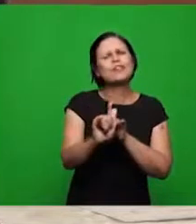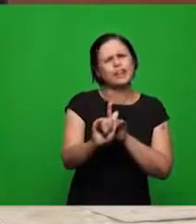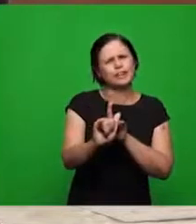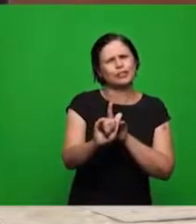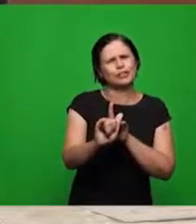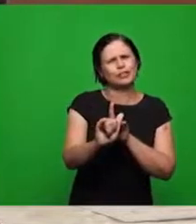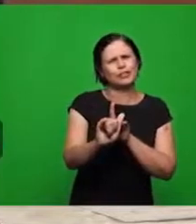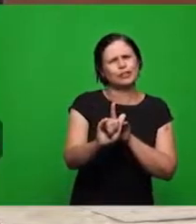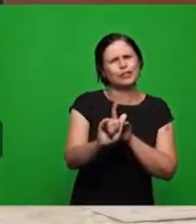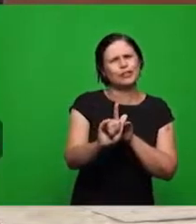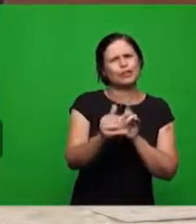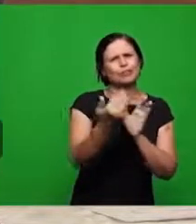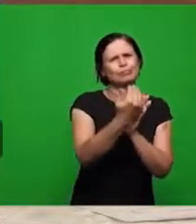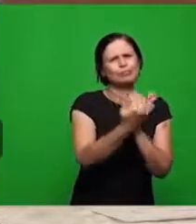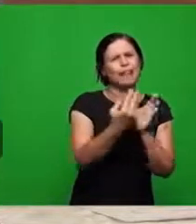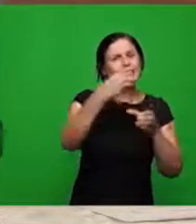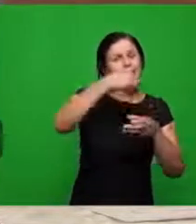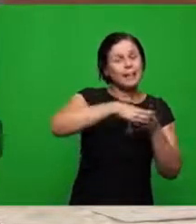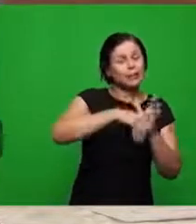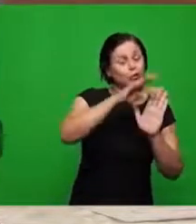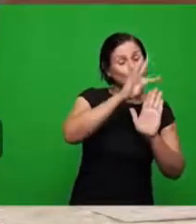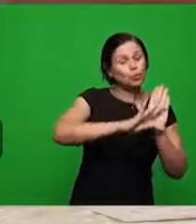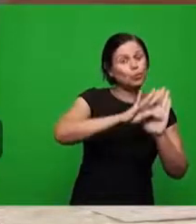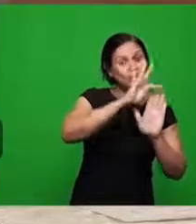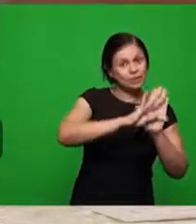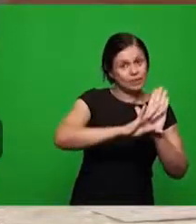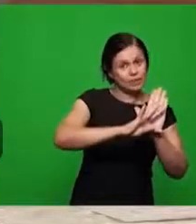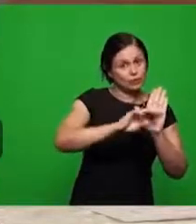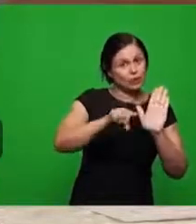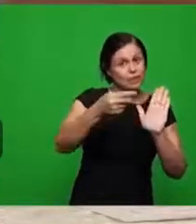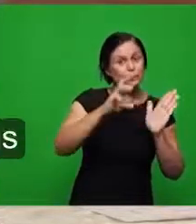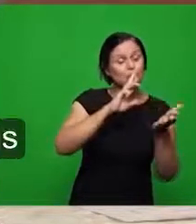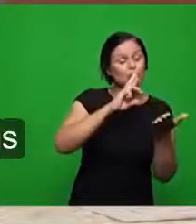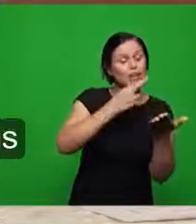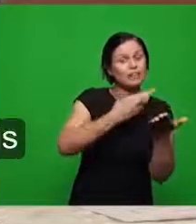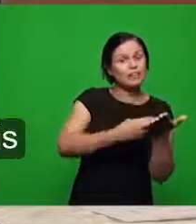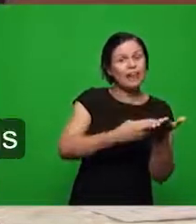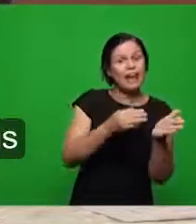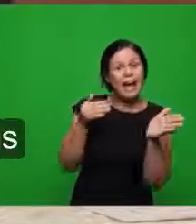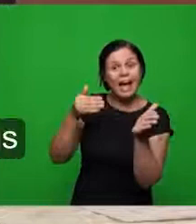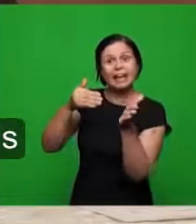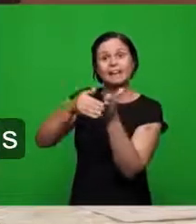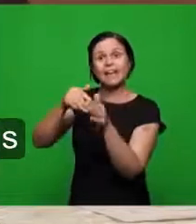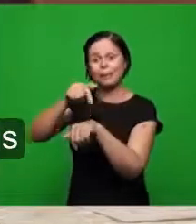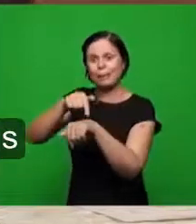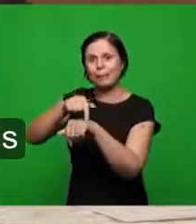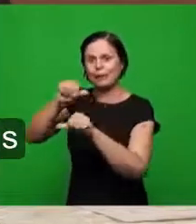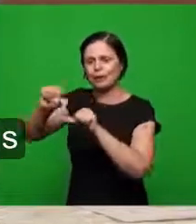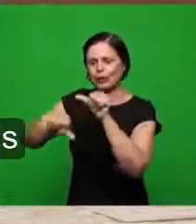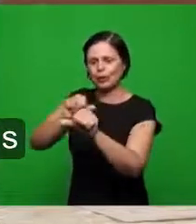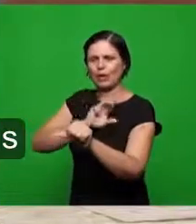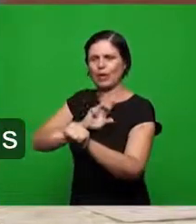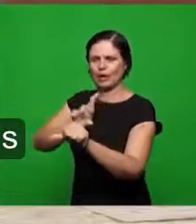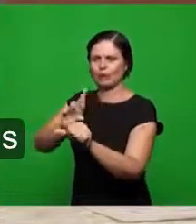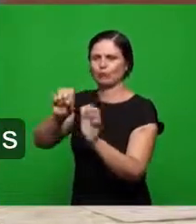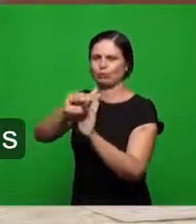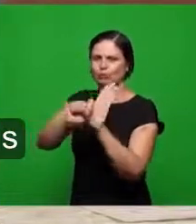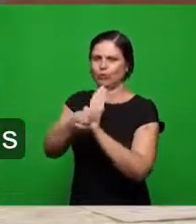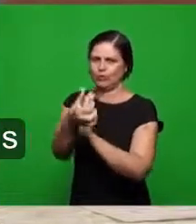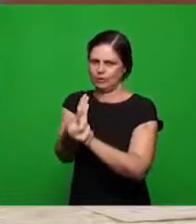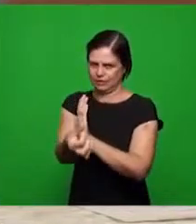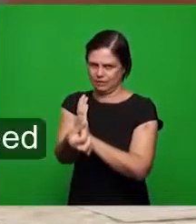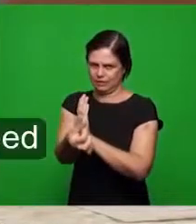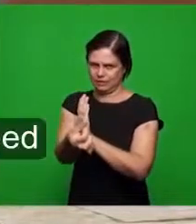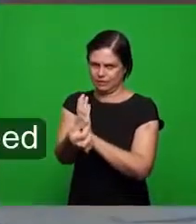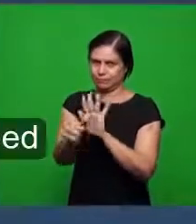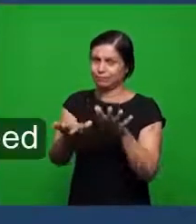dos relatos que estão nos textos citados e os seus resultados até o período da reforma então a resposta